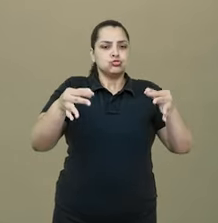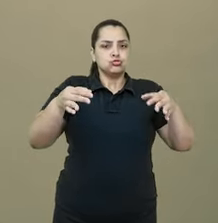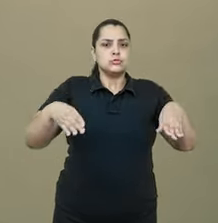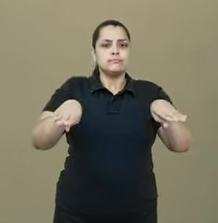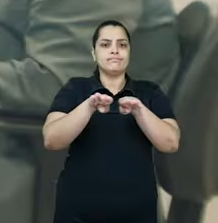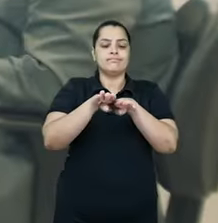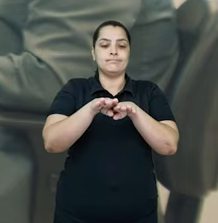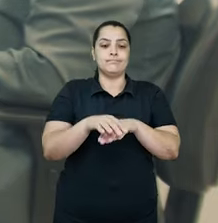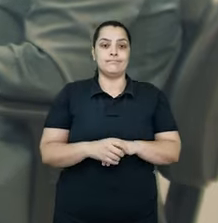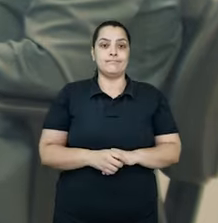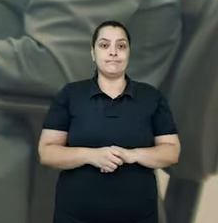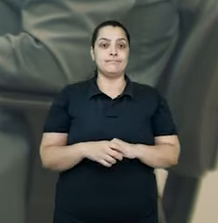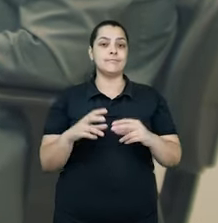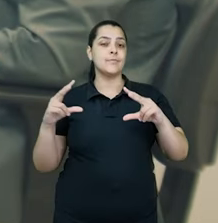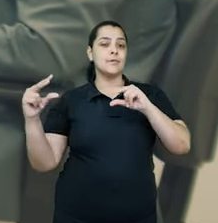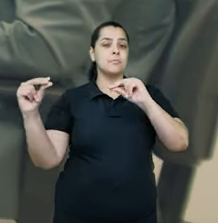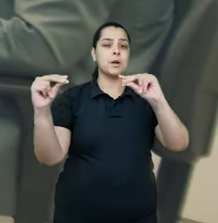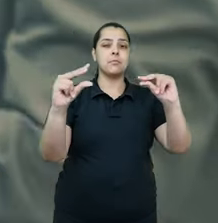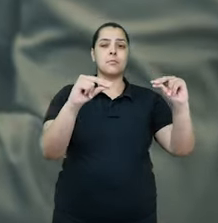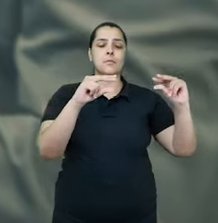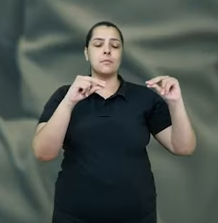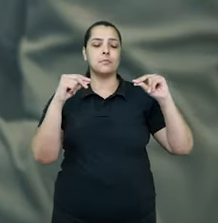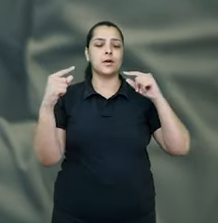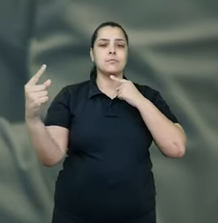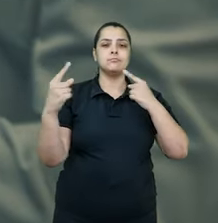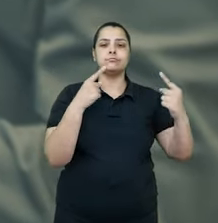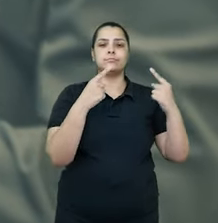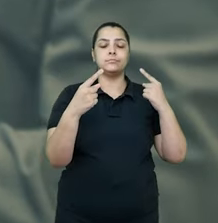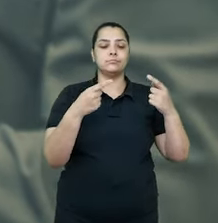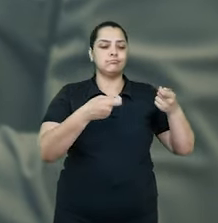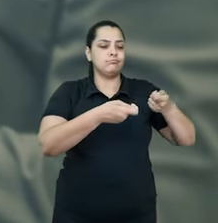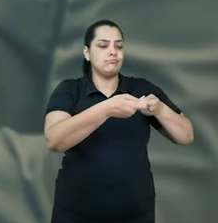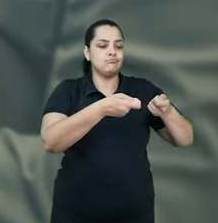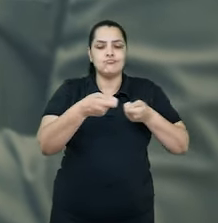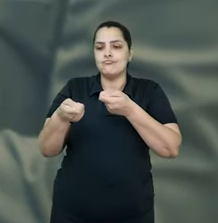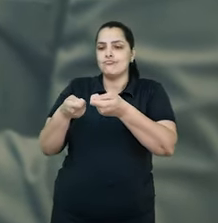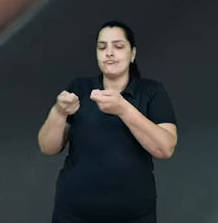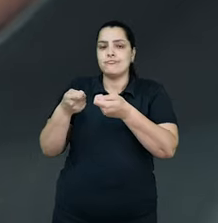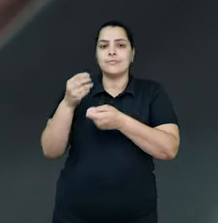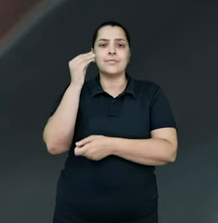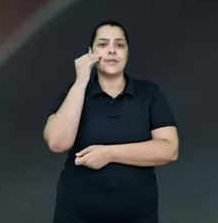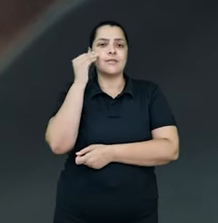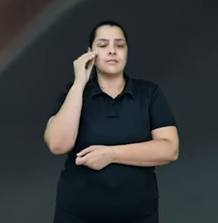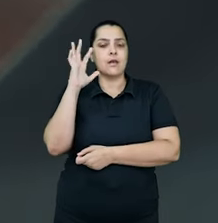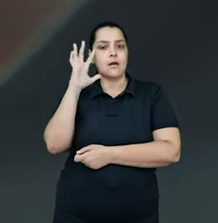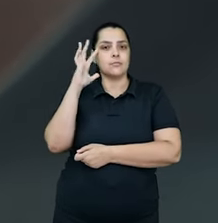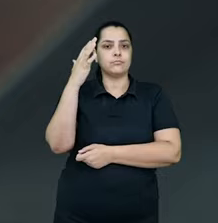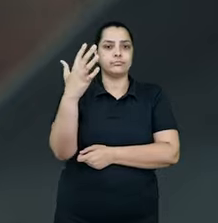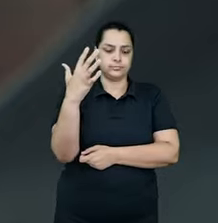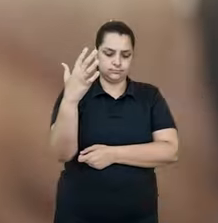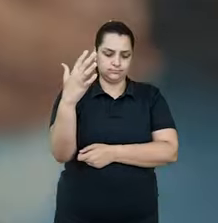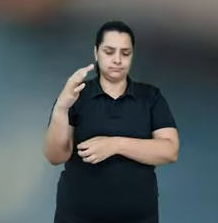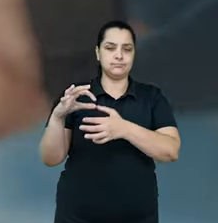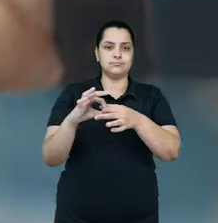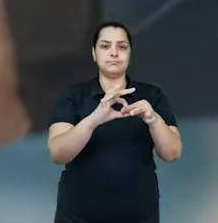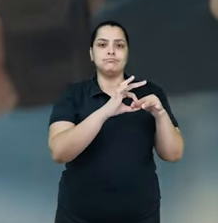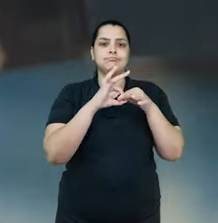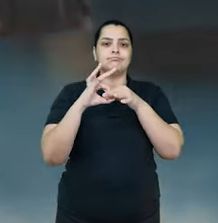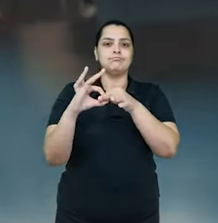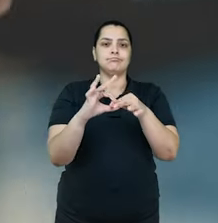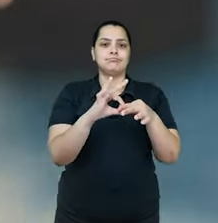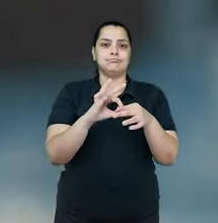justo. Por meio do diálogo, é possível negociar e chegar a uma solução